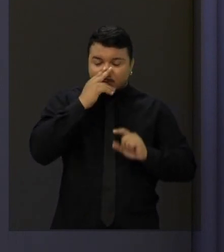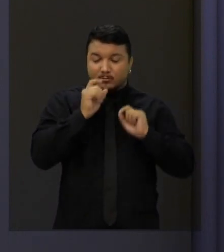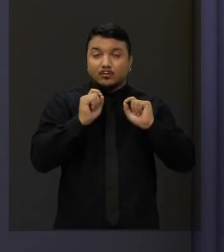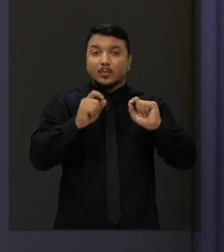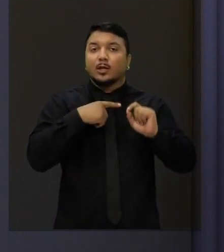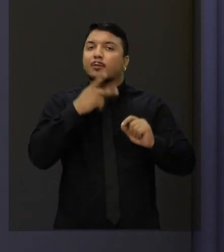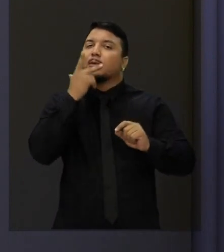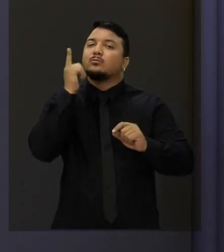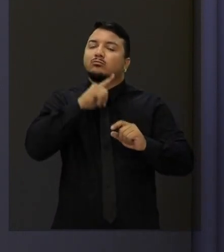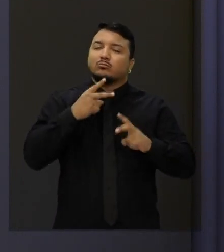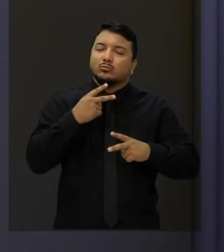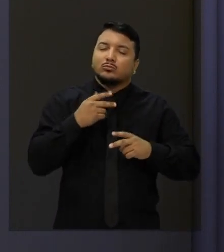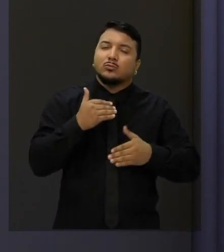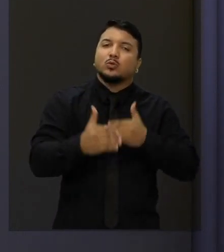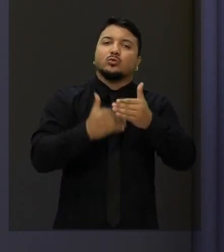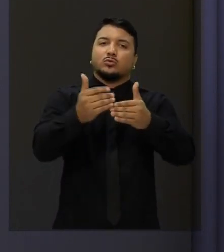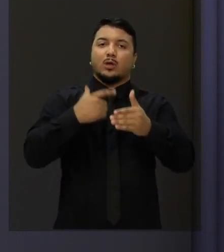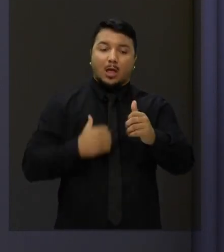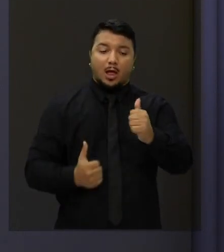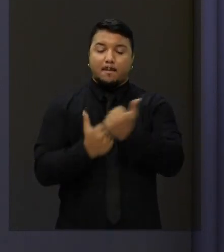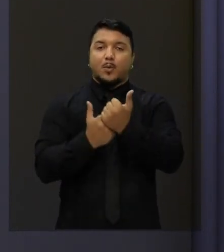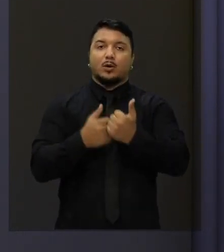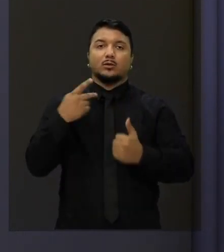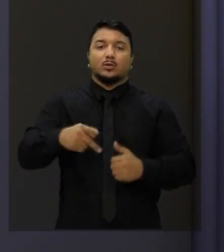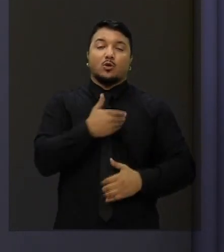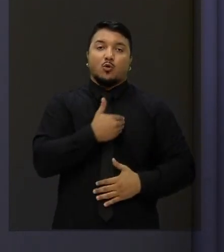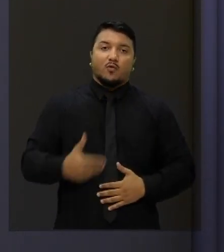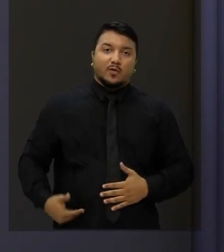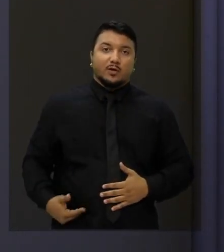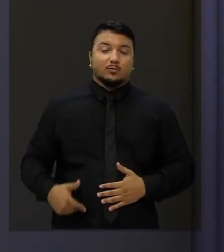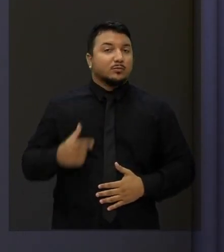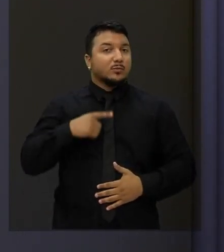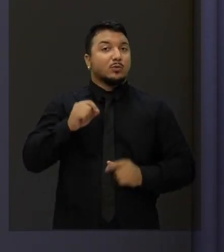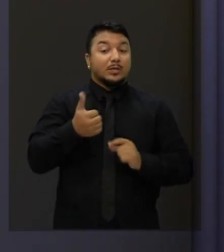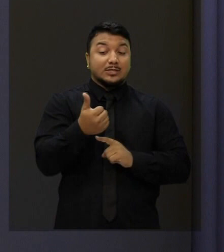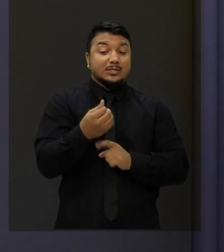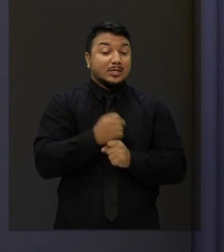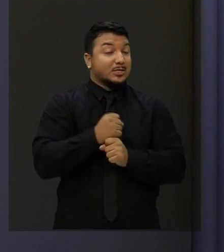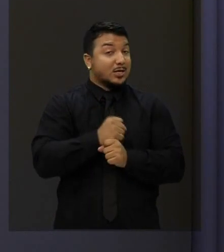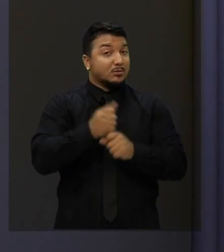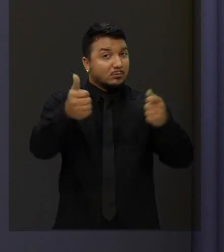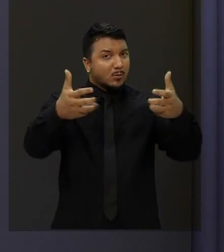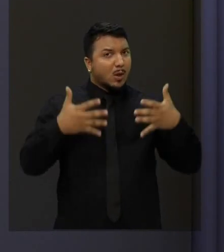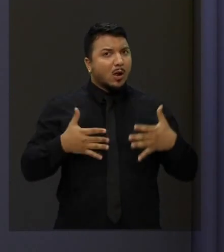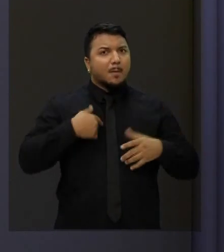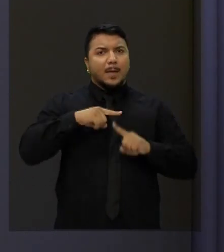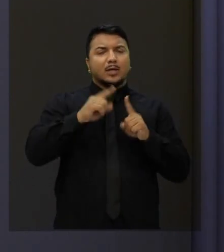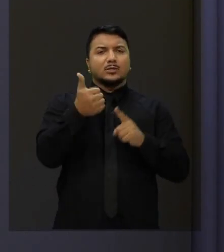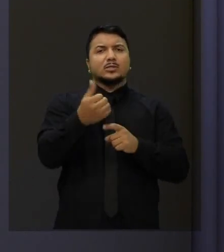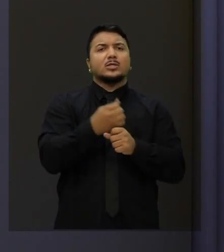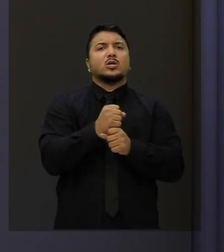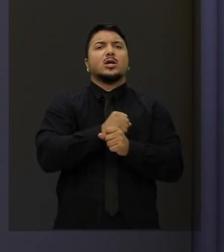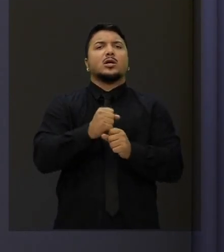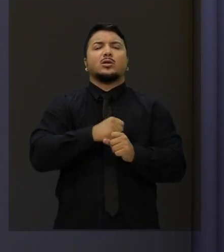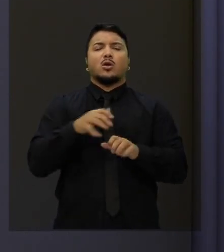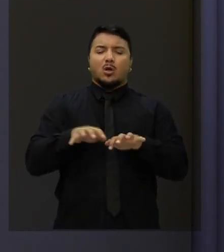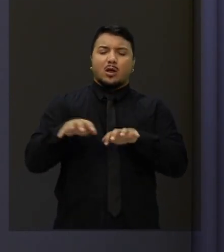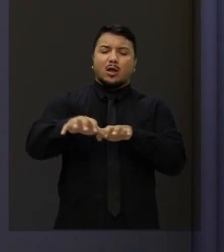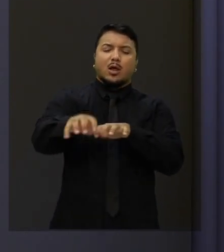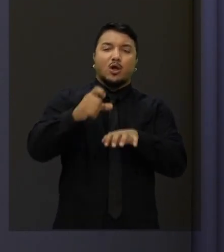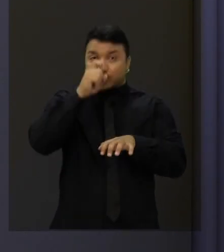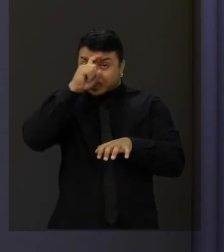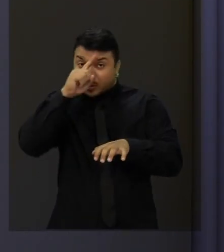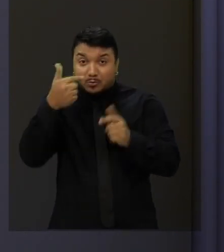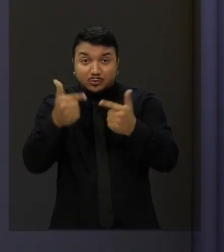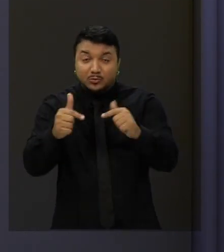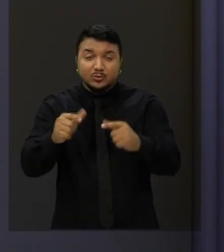avançar apoiando o nosso governo. Ele fala há 16 anos. Ele não lembra que em 16 anos não tinha o hospital do Cariri, ele não